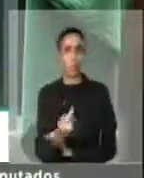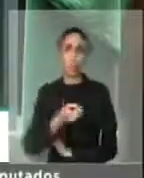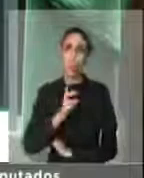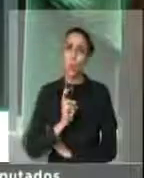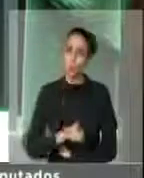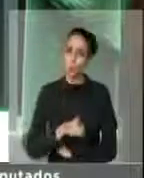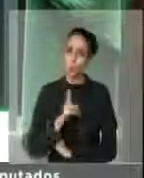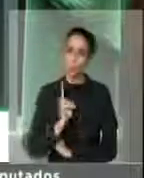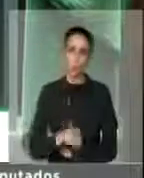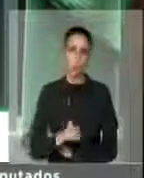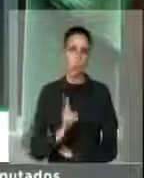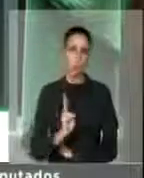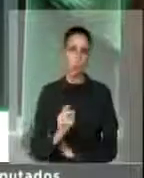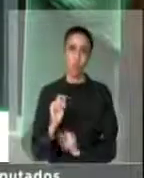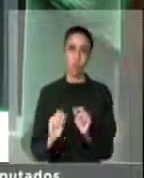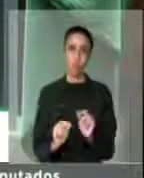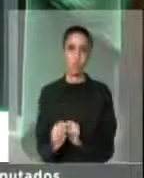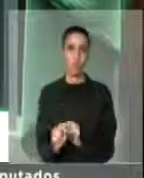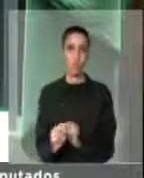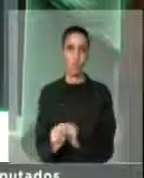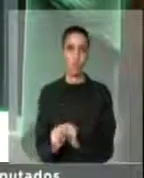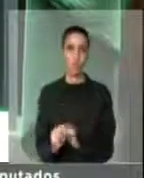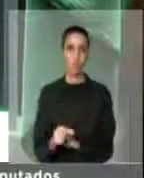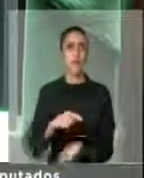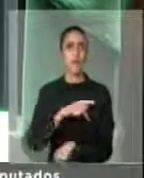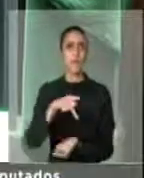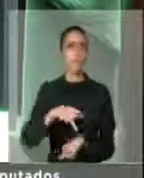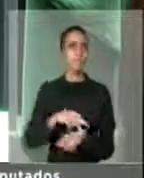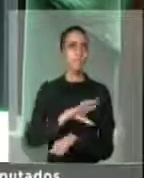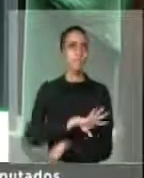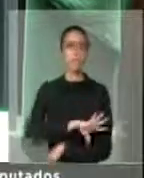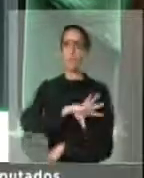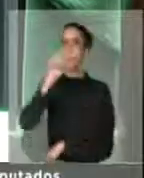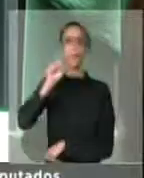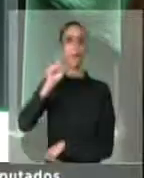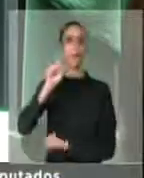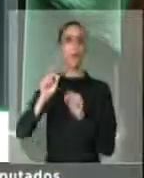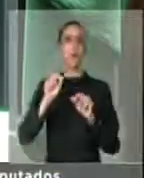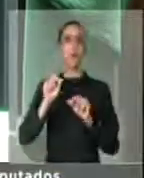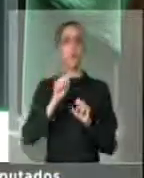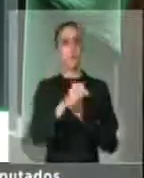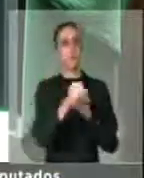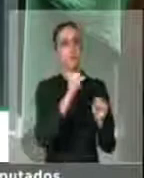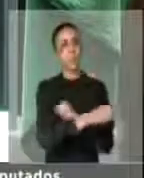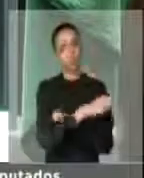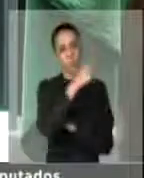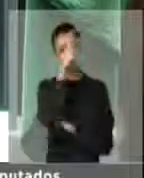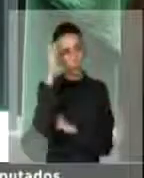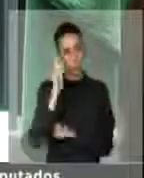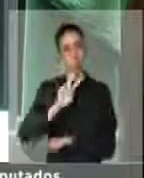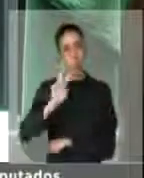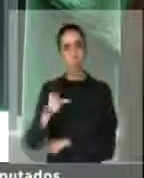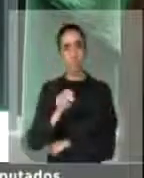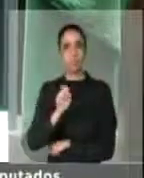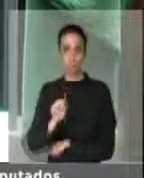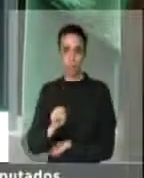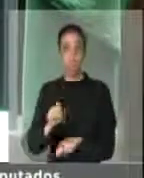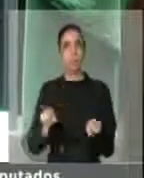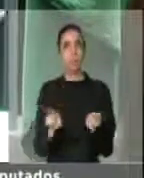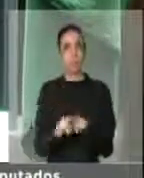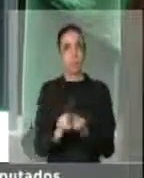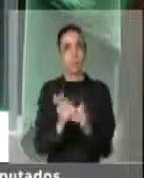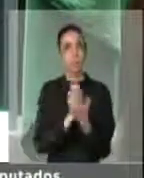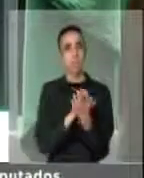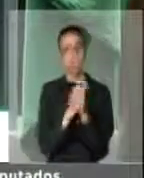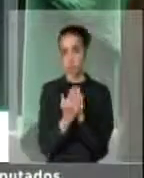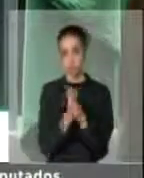a ser o país campeão na morte de homossexuais e transexuais. Sr.